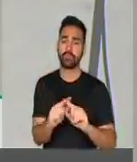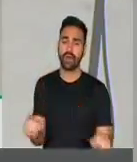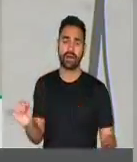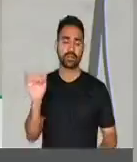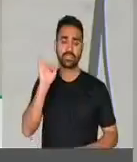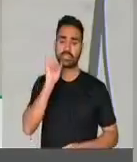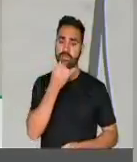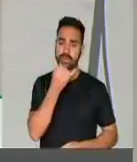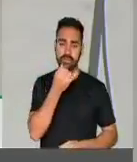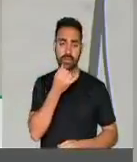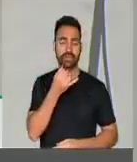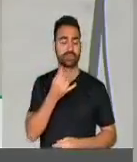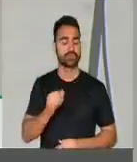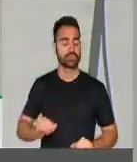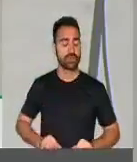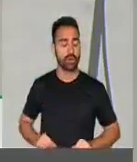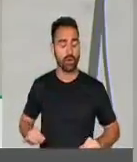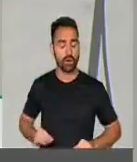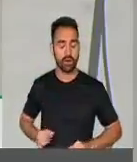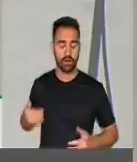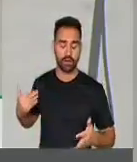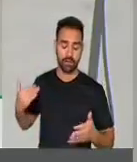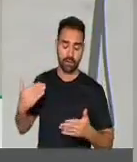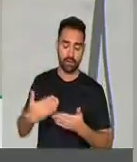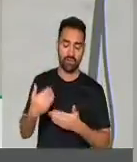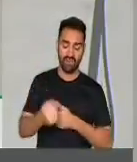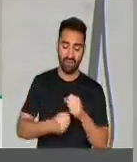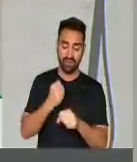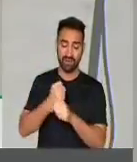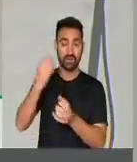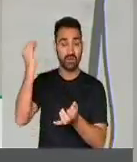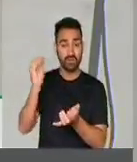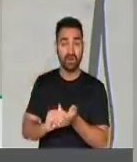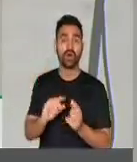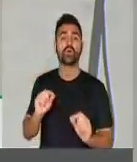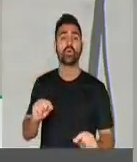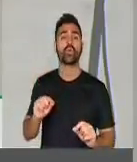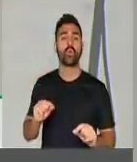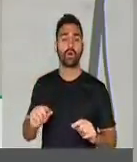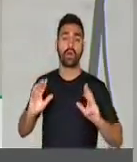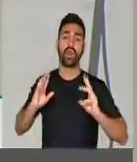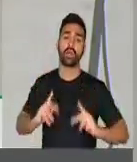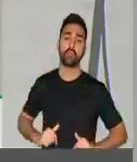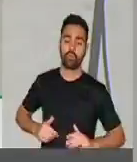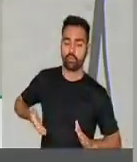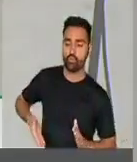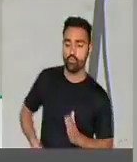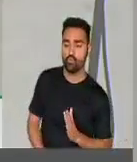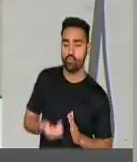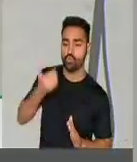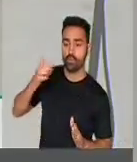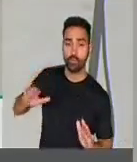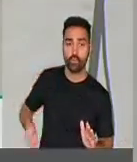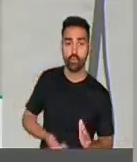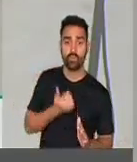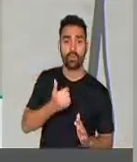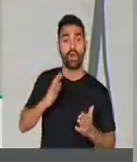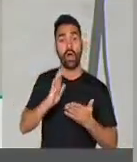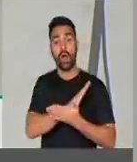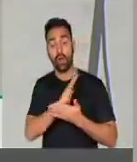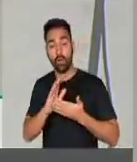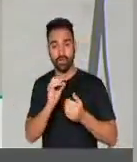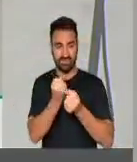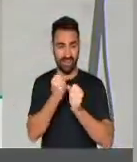lamentavelmente, sofre durante anos pela ausência de uma dragagem, o que tem levado ao impedimento de navios